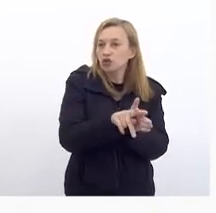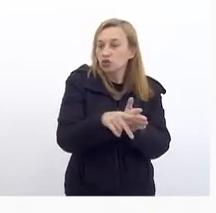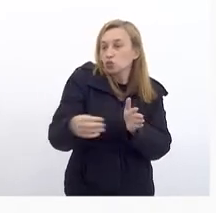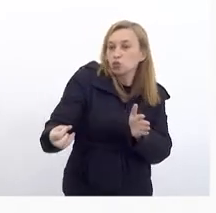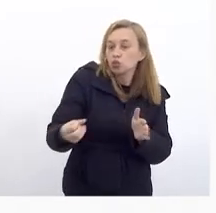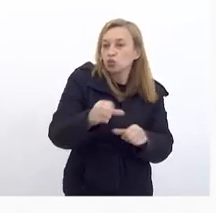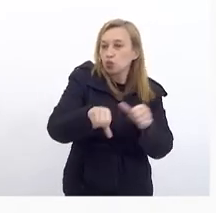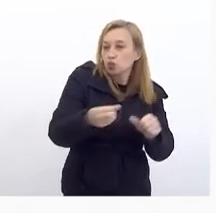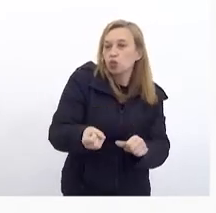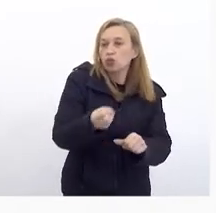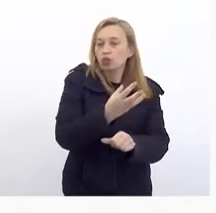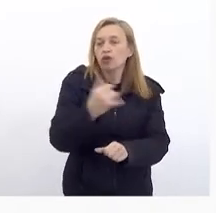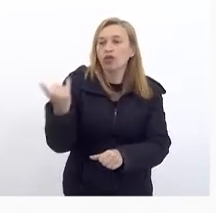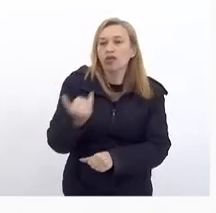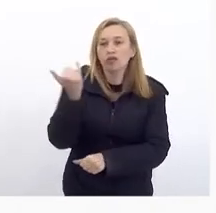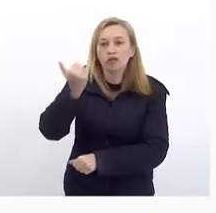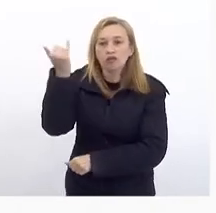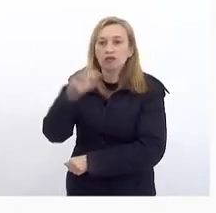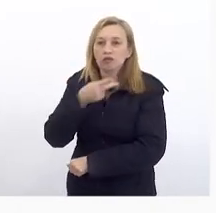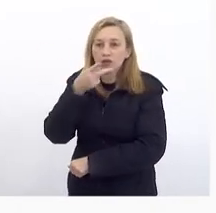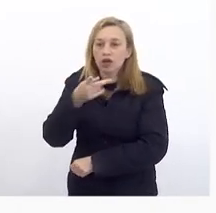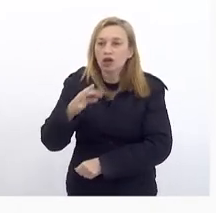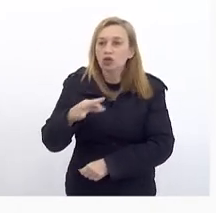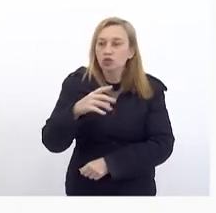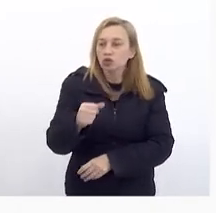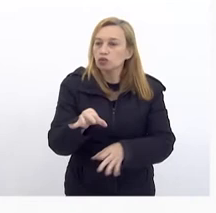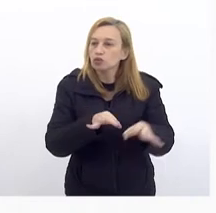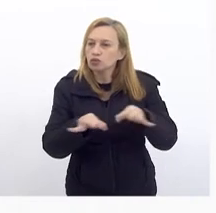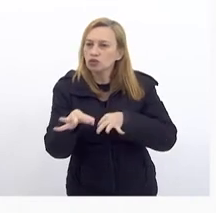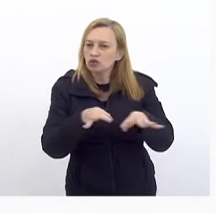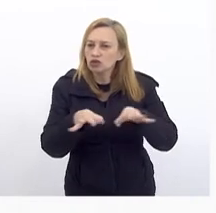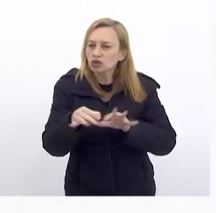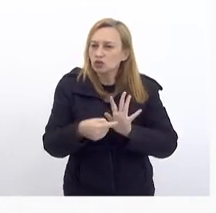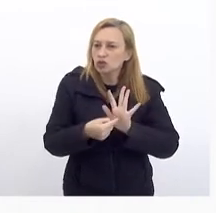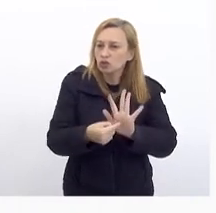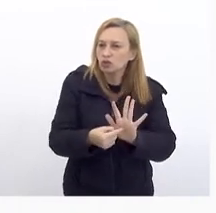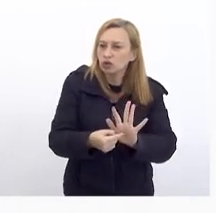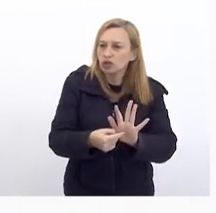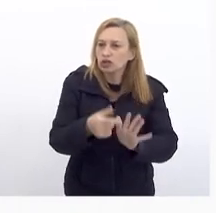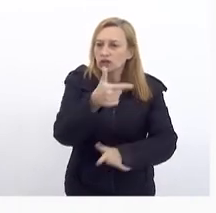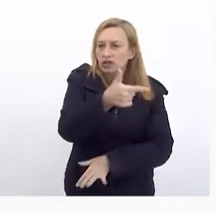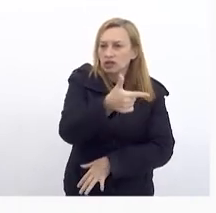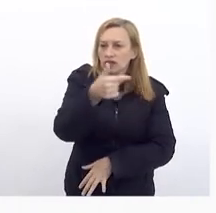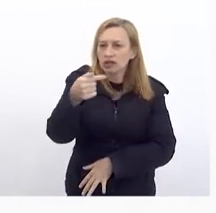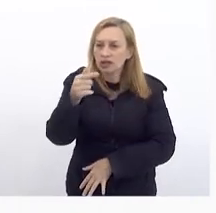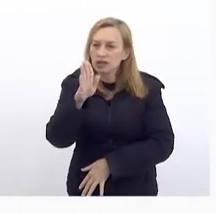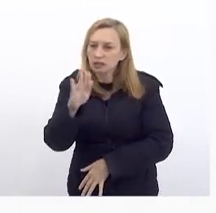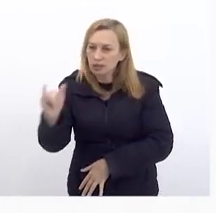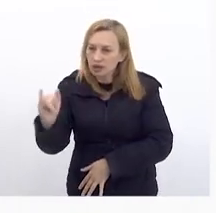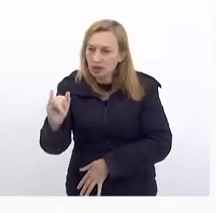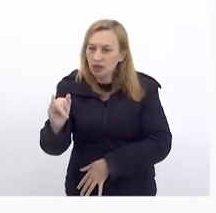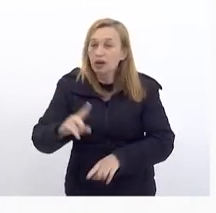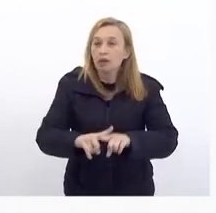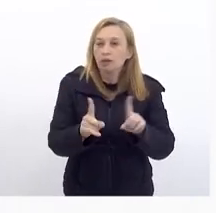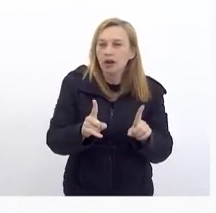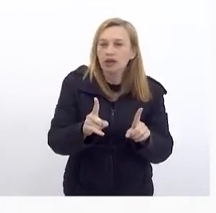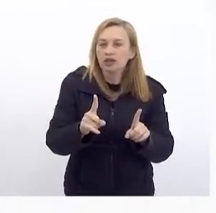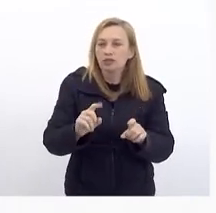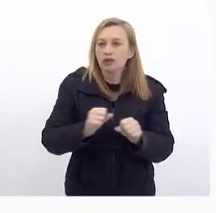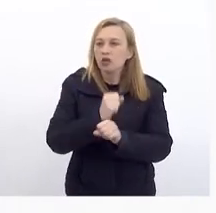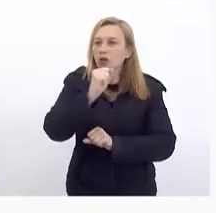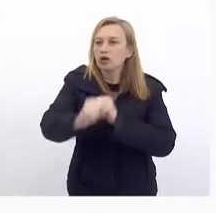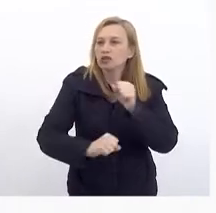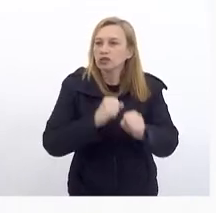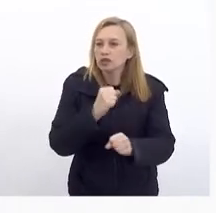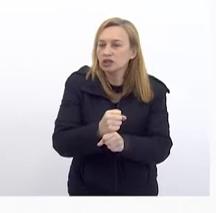É sempre Importante Dizer Que em todo Seu planejamento Ele consta 17 bi Mas que Para o ano Que vem Ele vai